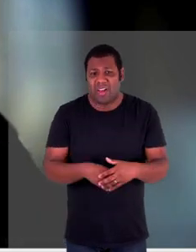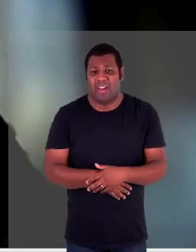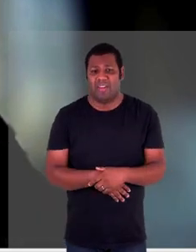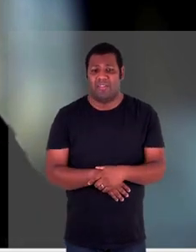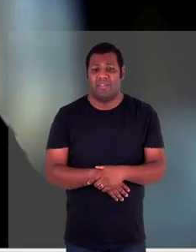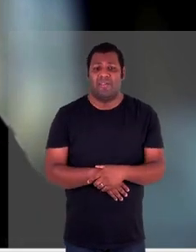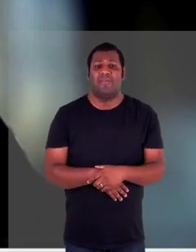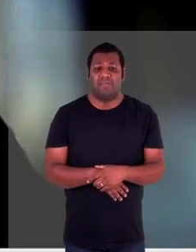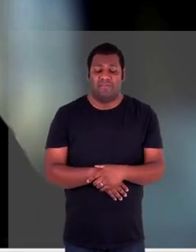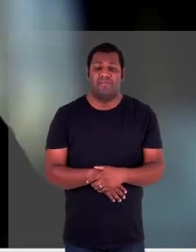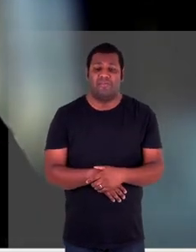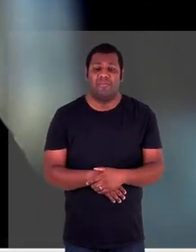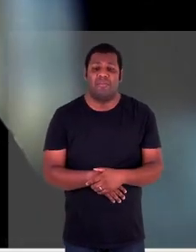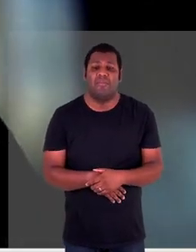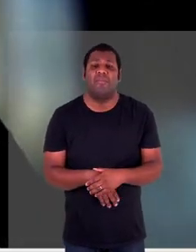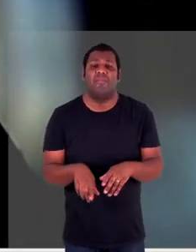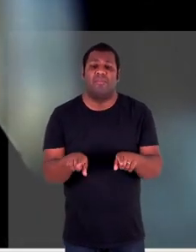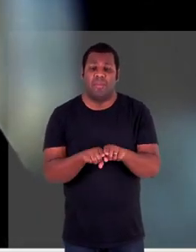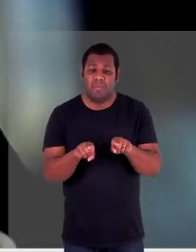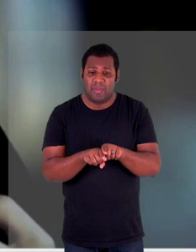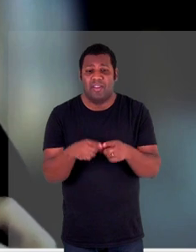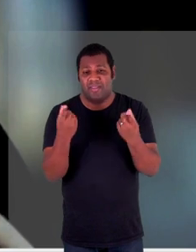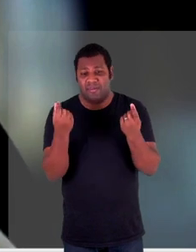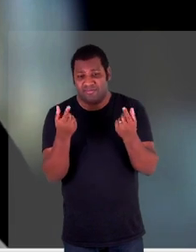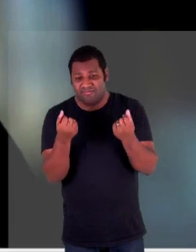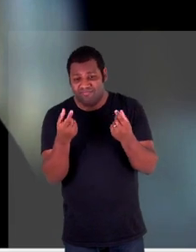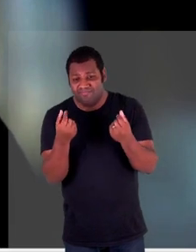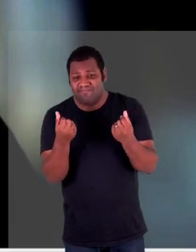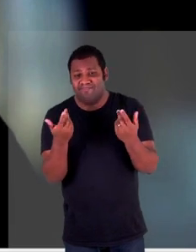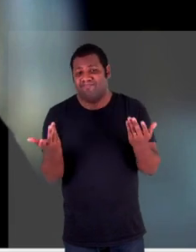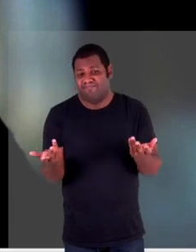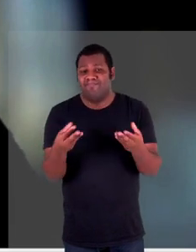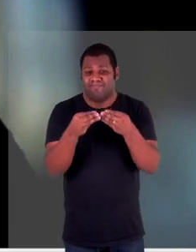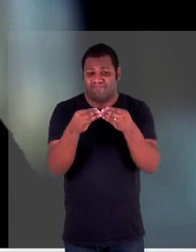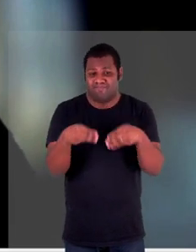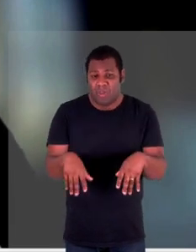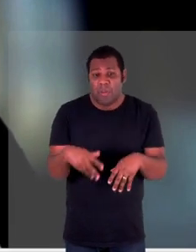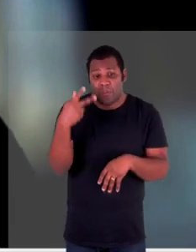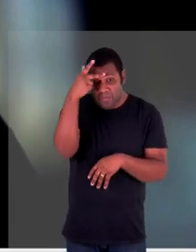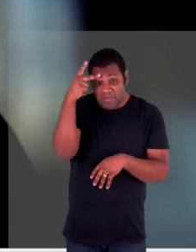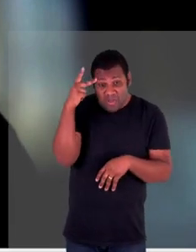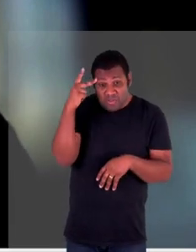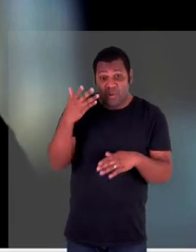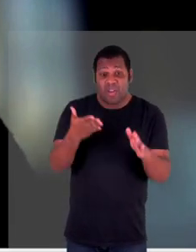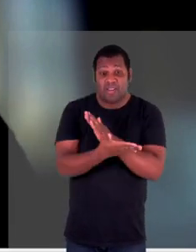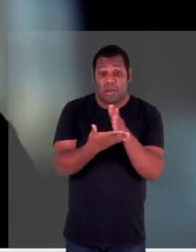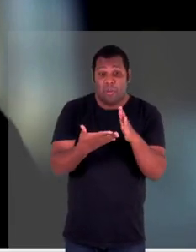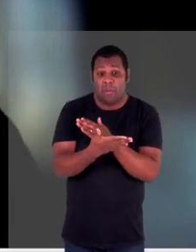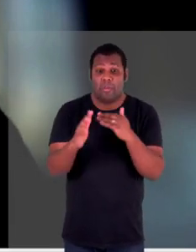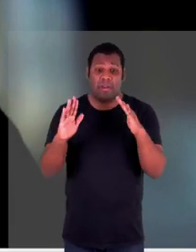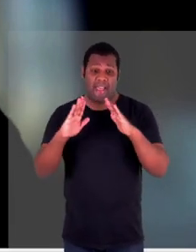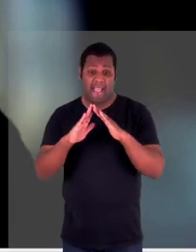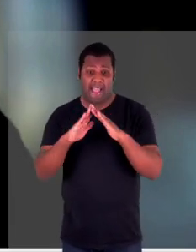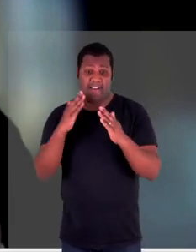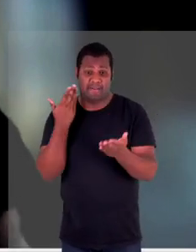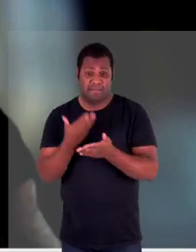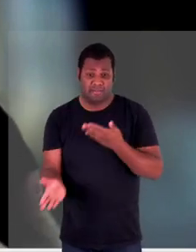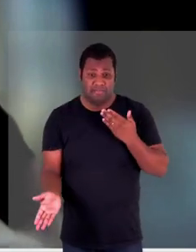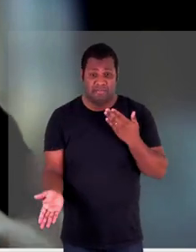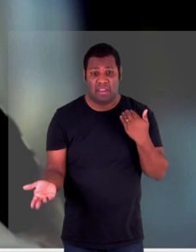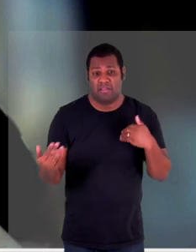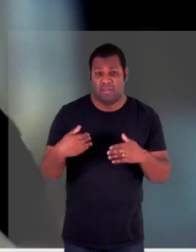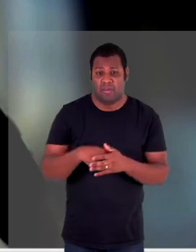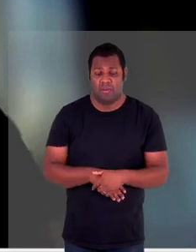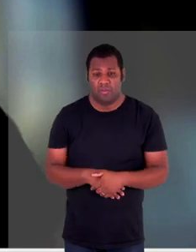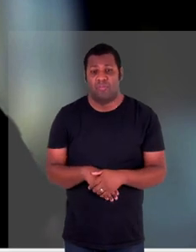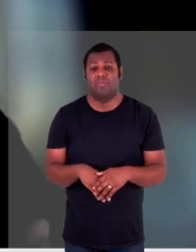de trauma físico o financeiro muitas casas destruídas essas pessoas não tem emprego tem toda uma perda de poder